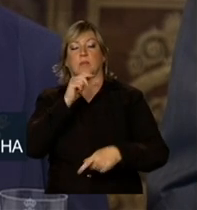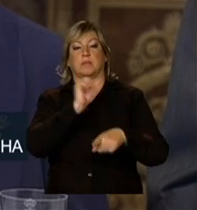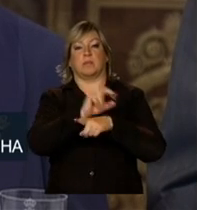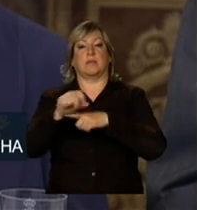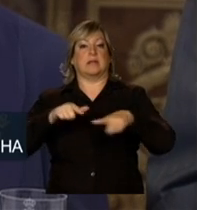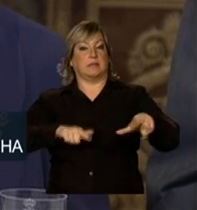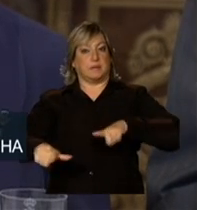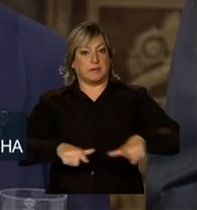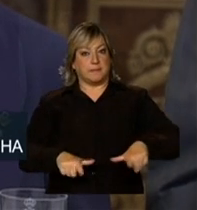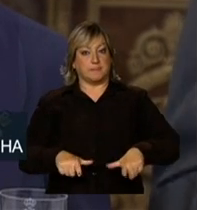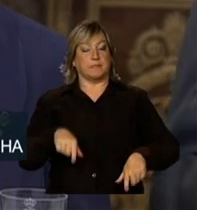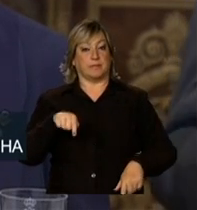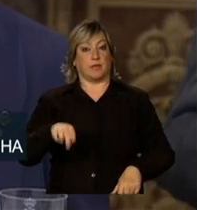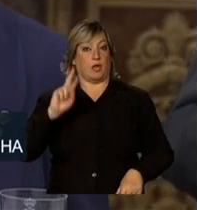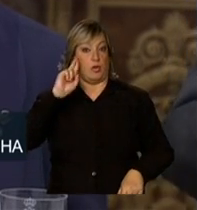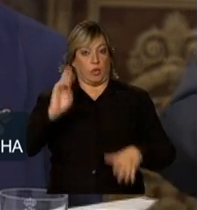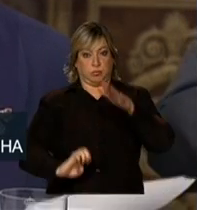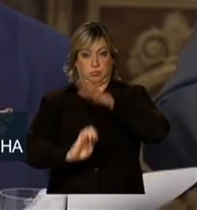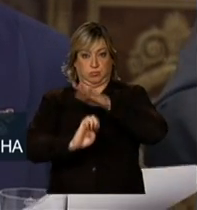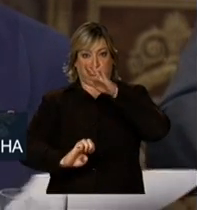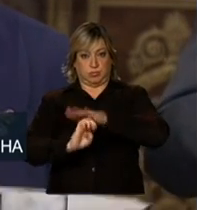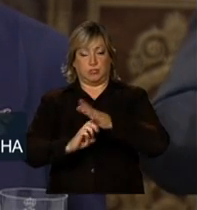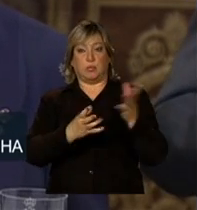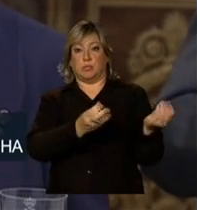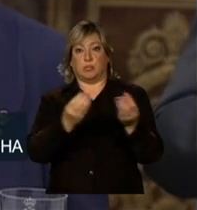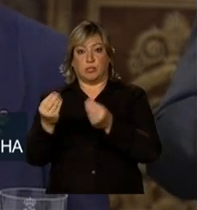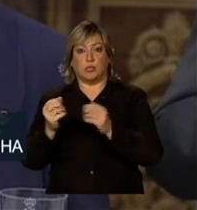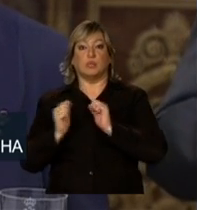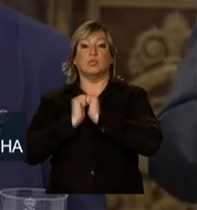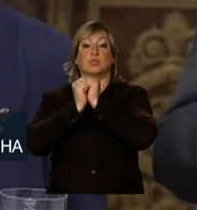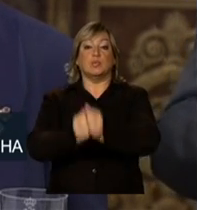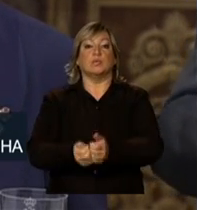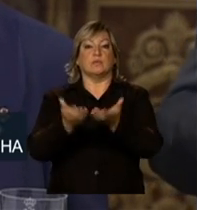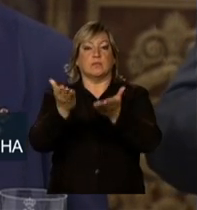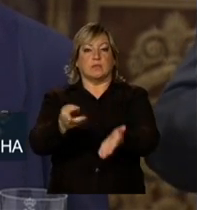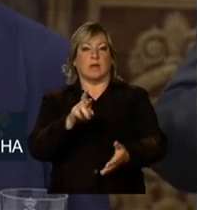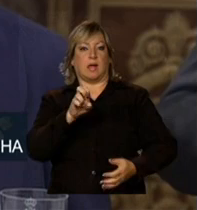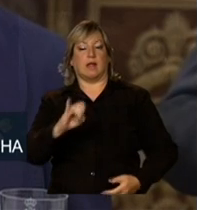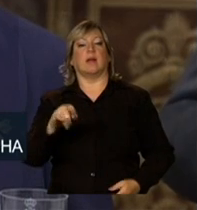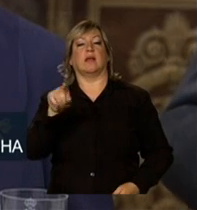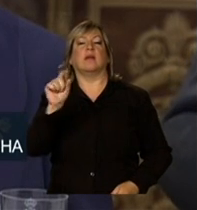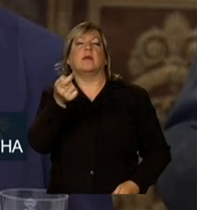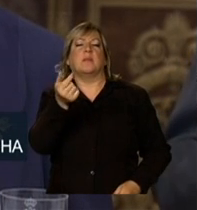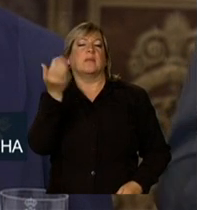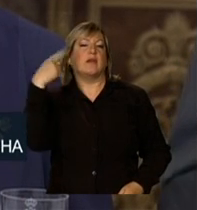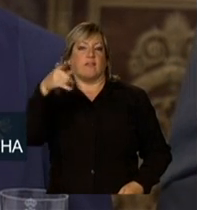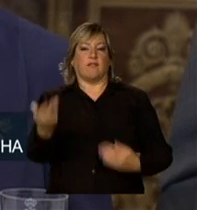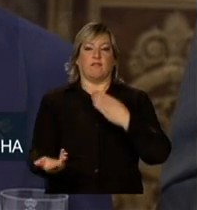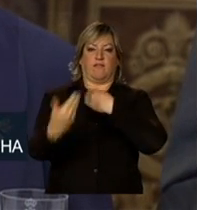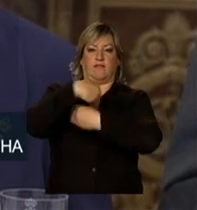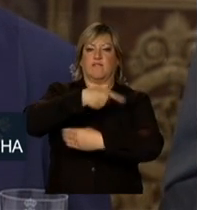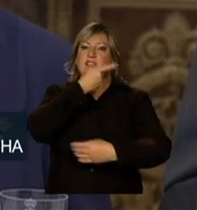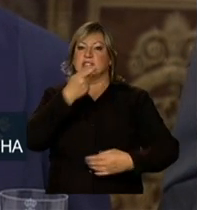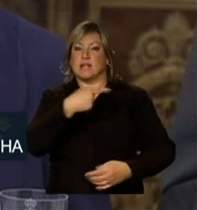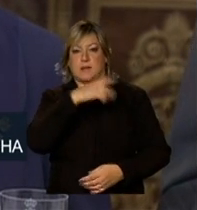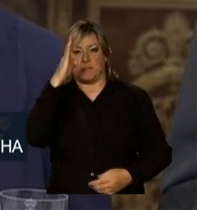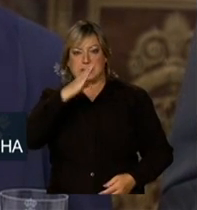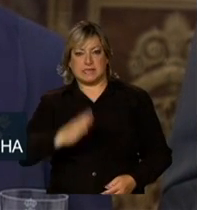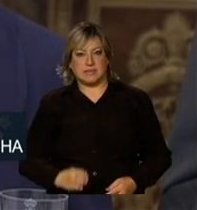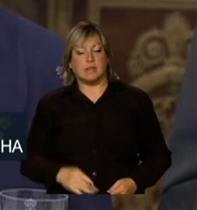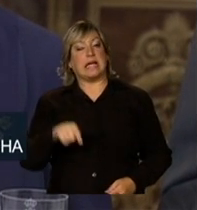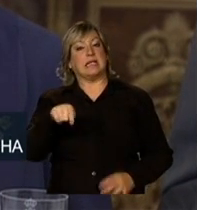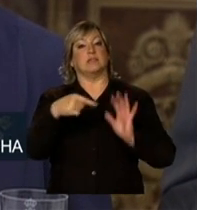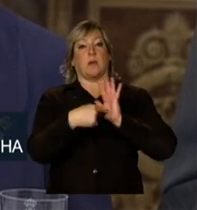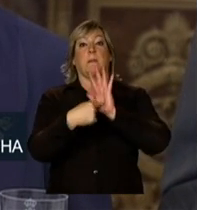expressivo número de empresários que acompanhou Vossa Majestade em sua recente visita ao Brasil é indicativo